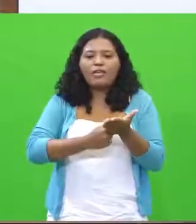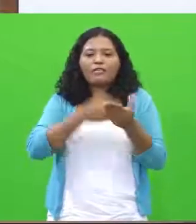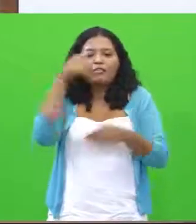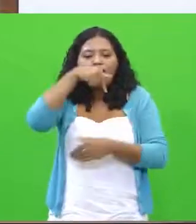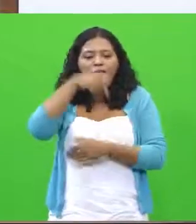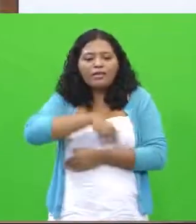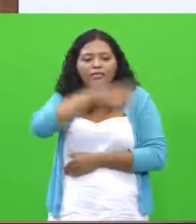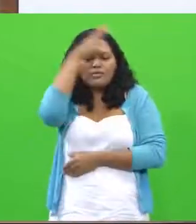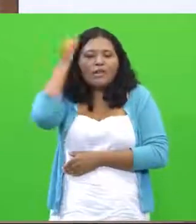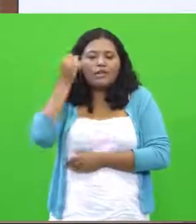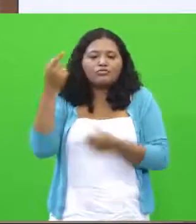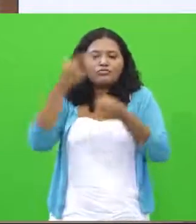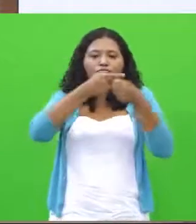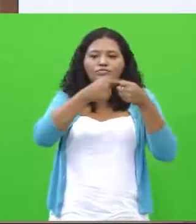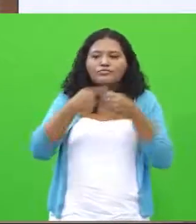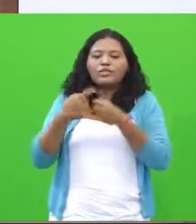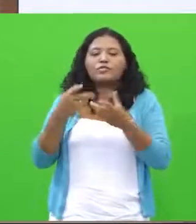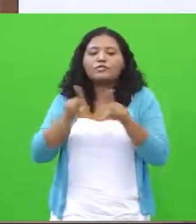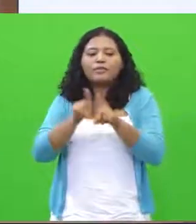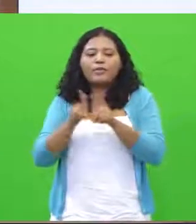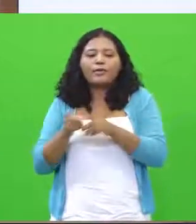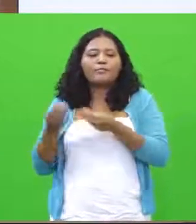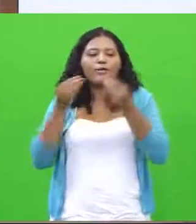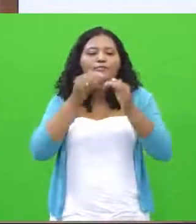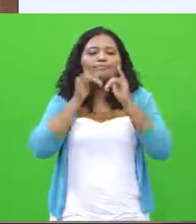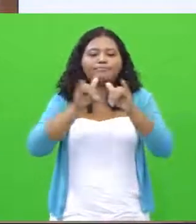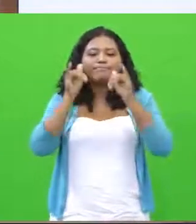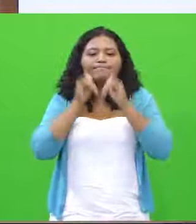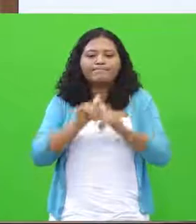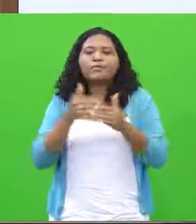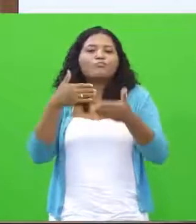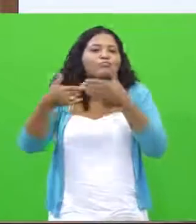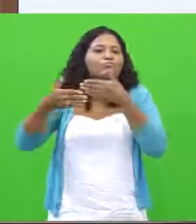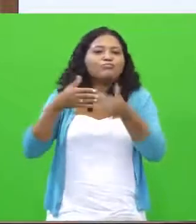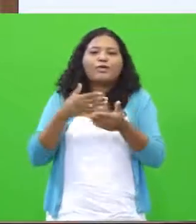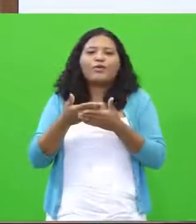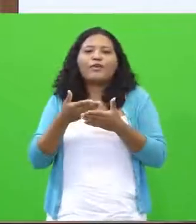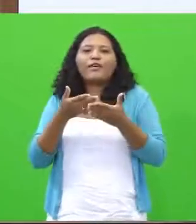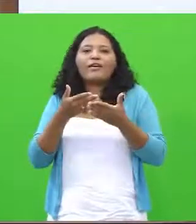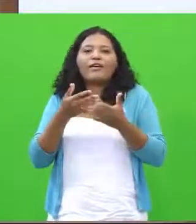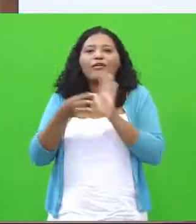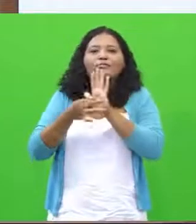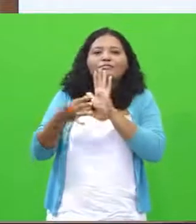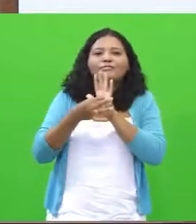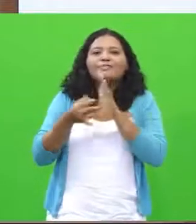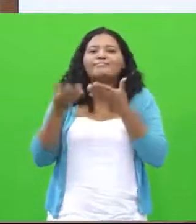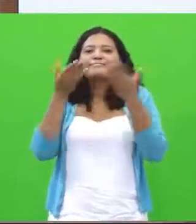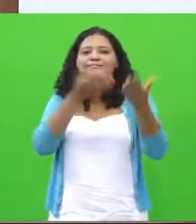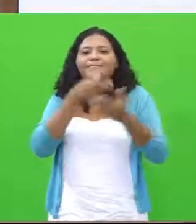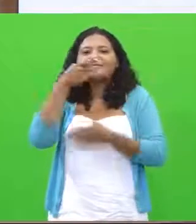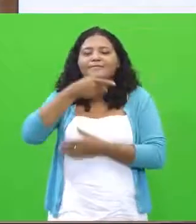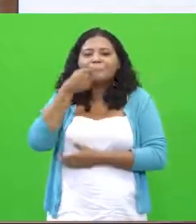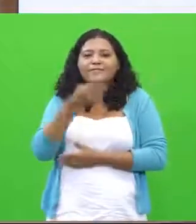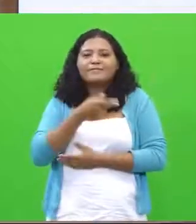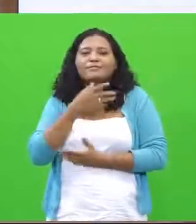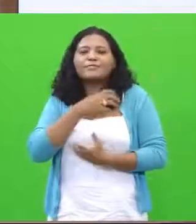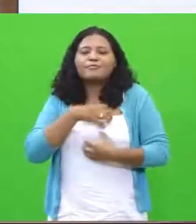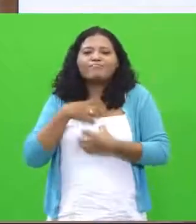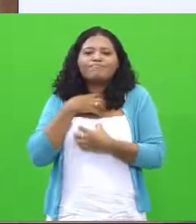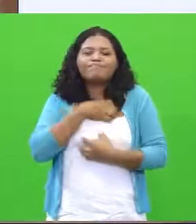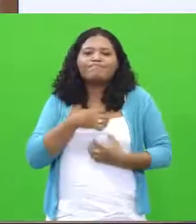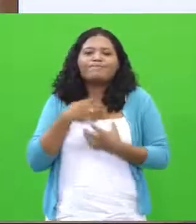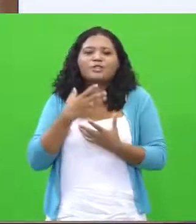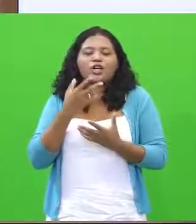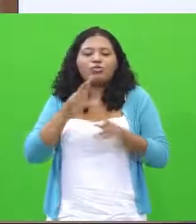nossa realidade para poder passar vocês a quaisquer depoimentos que eles queiram nos deixar sempre frente ao assunto que